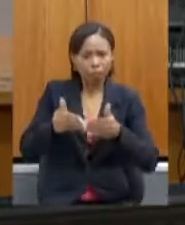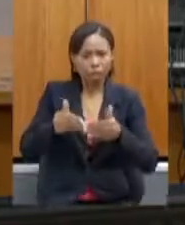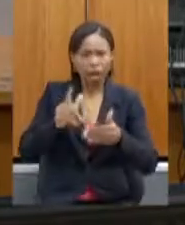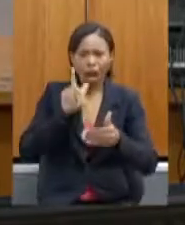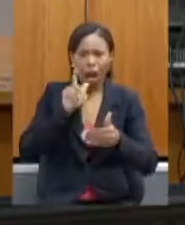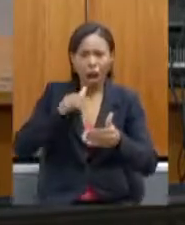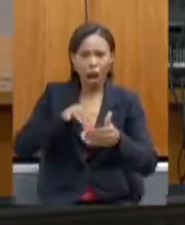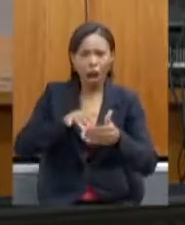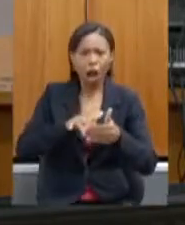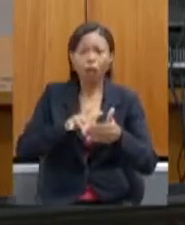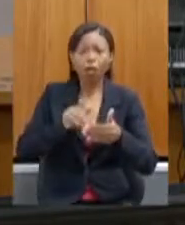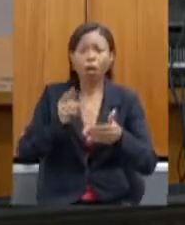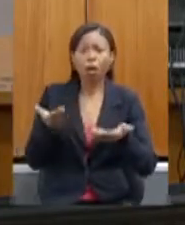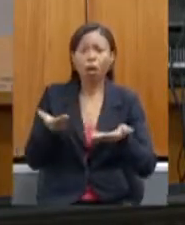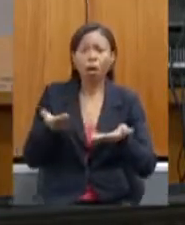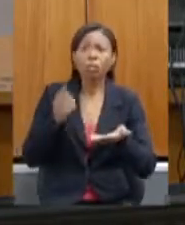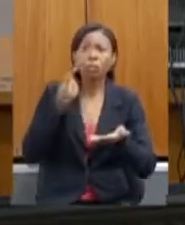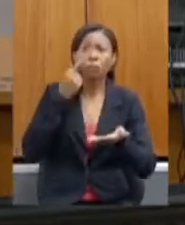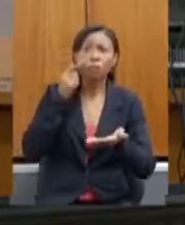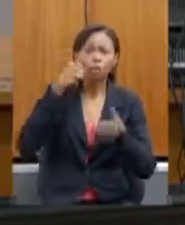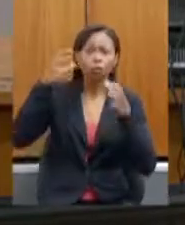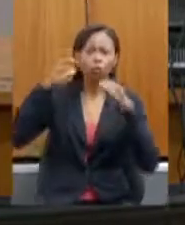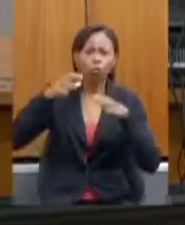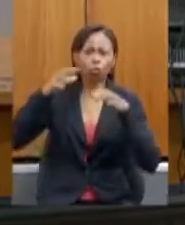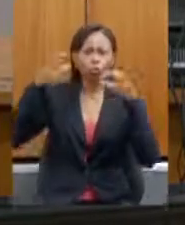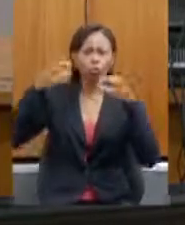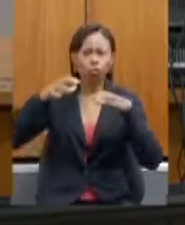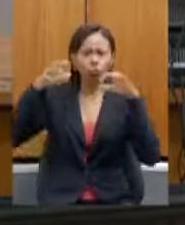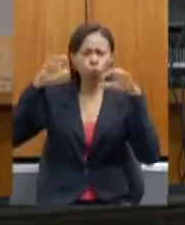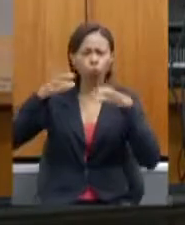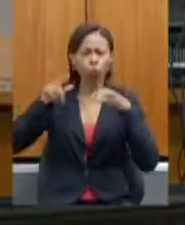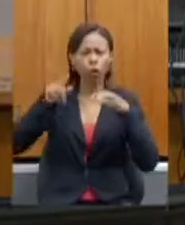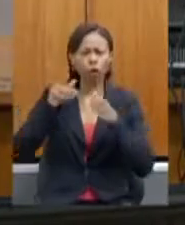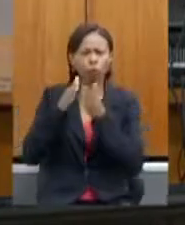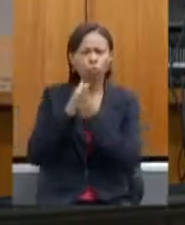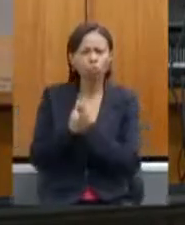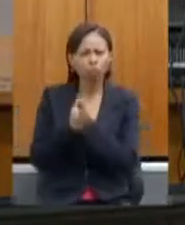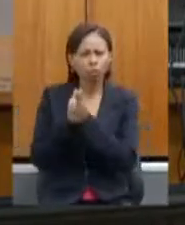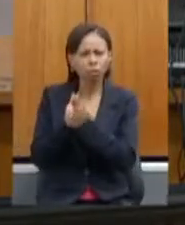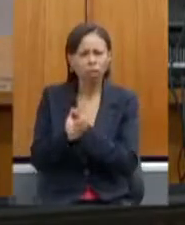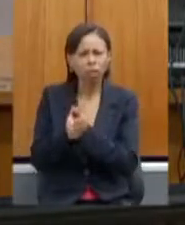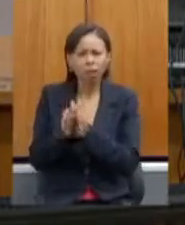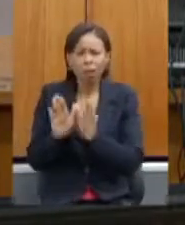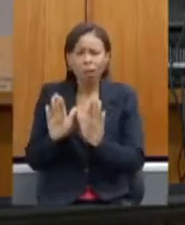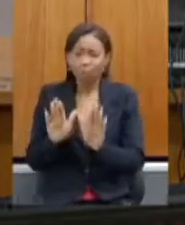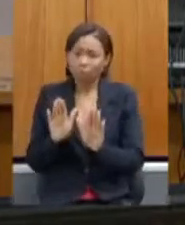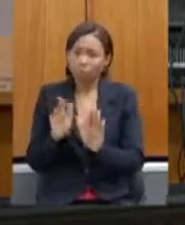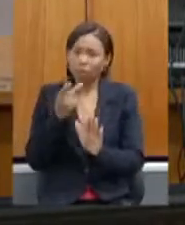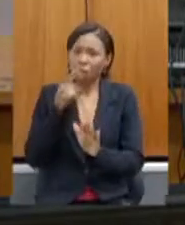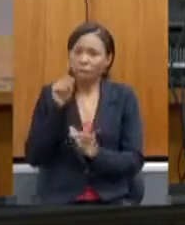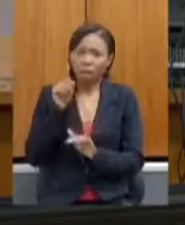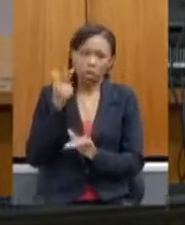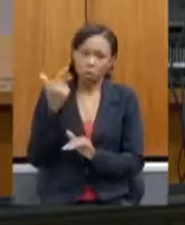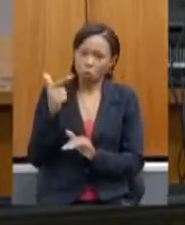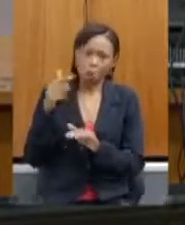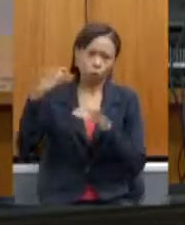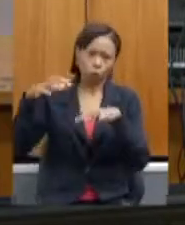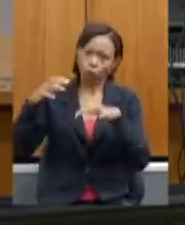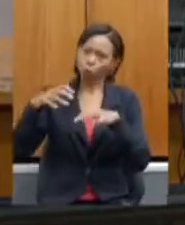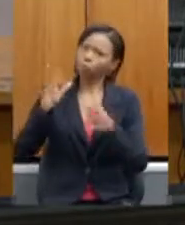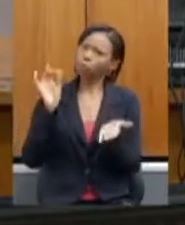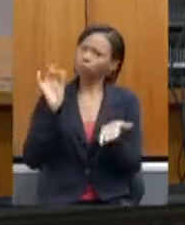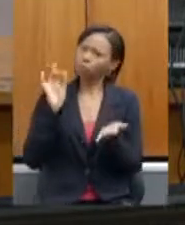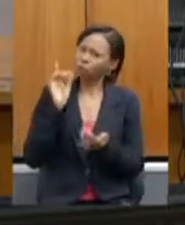chuva cair no Vale de Ectionha, porque é uma inverdade dizer que lá não chove, lá chove, do